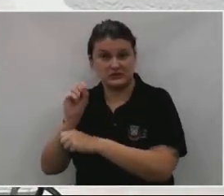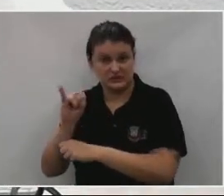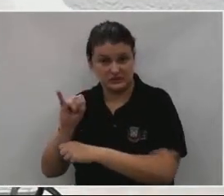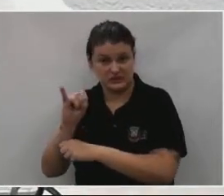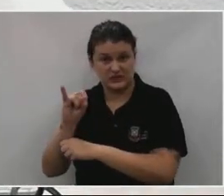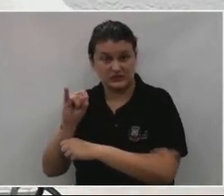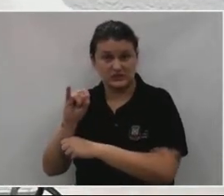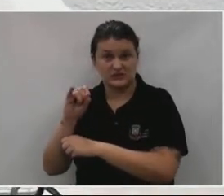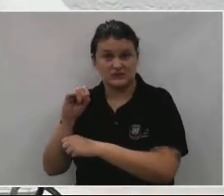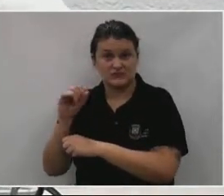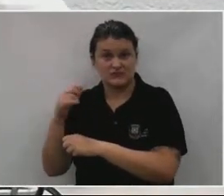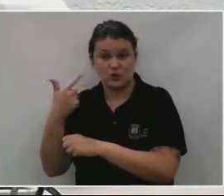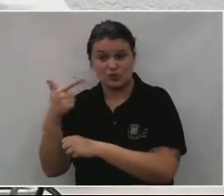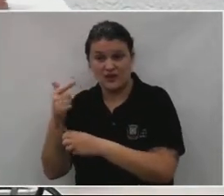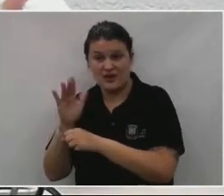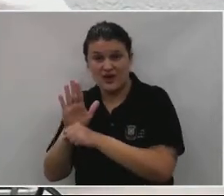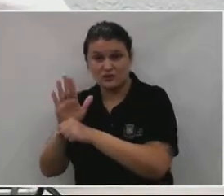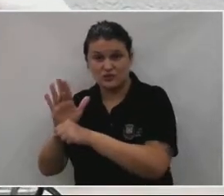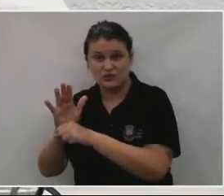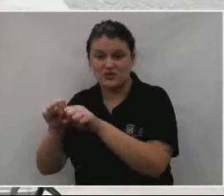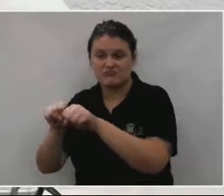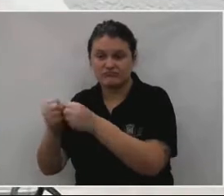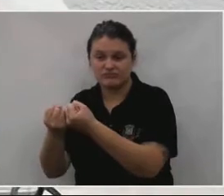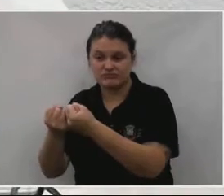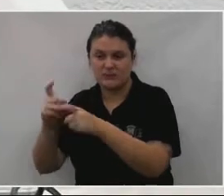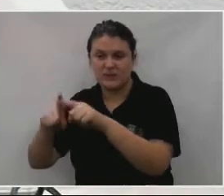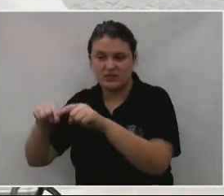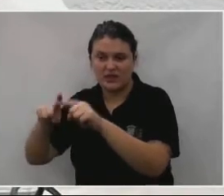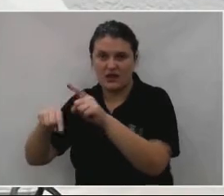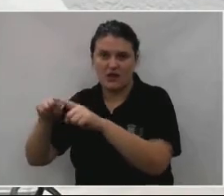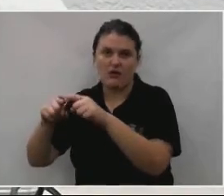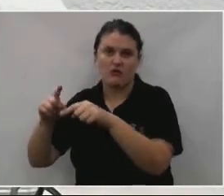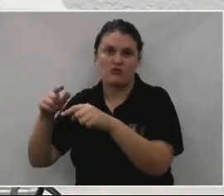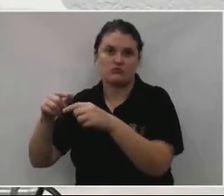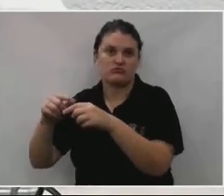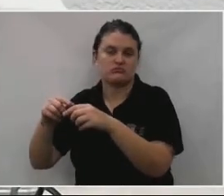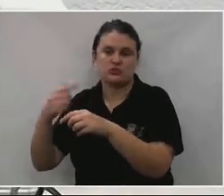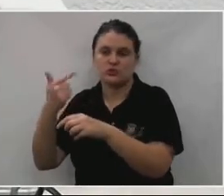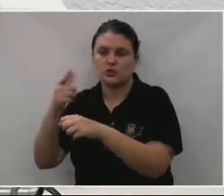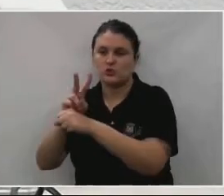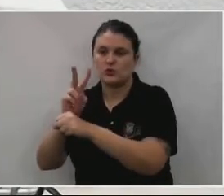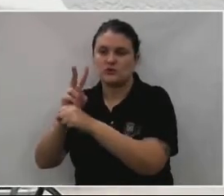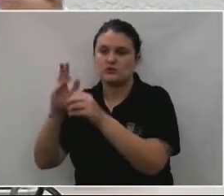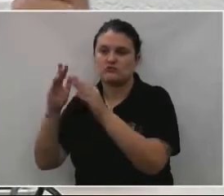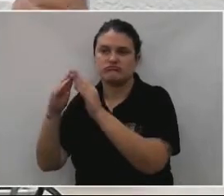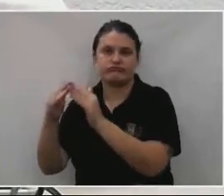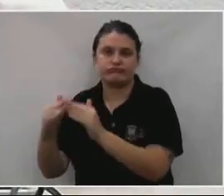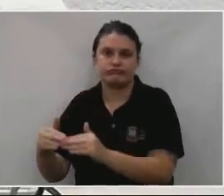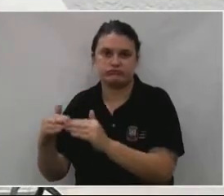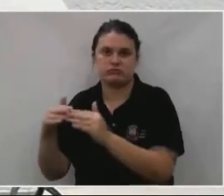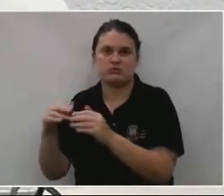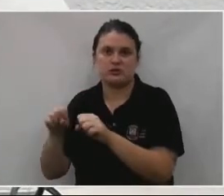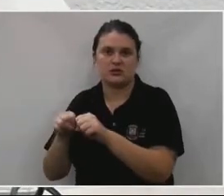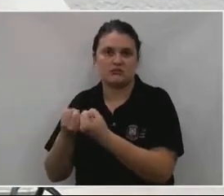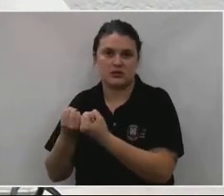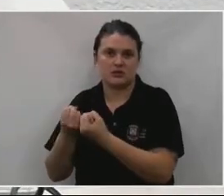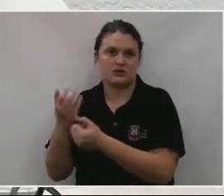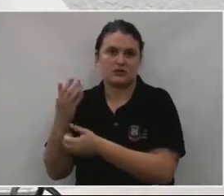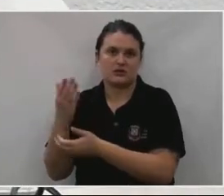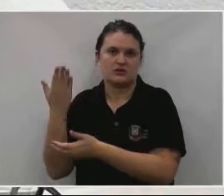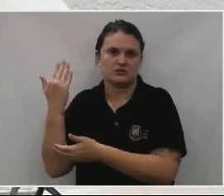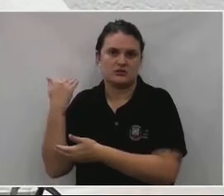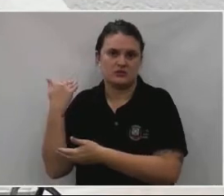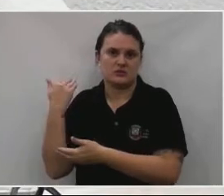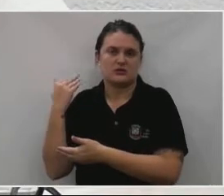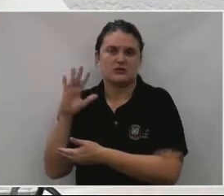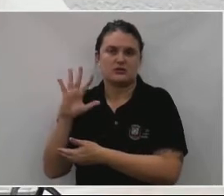acaba deteriorando ainda mais os prédios e deu-os o livre acontecer algo que aconteceu alguns dias